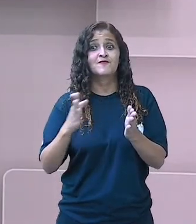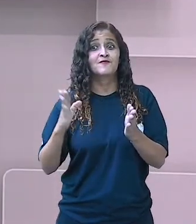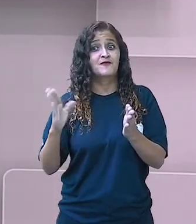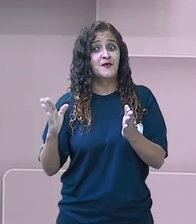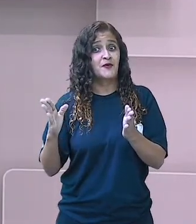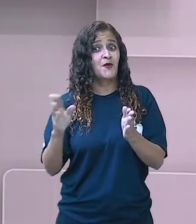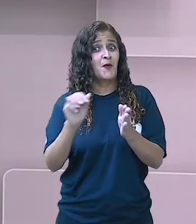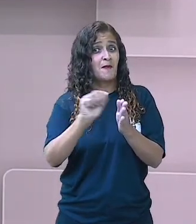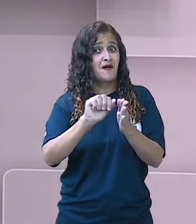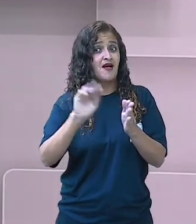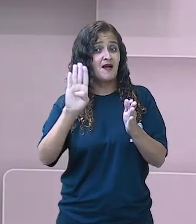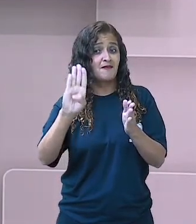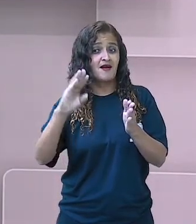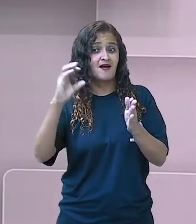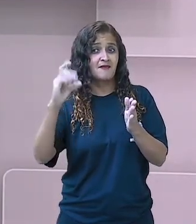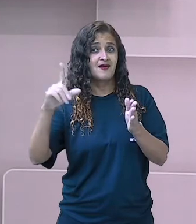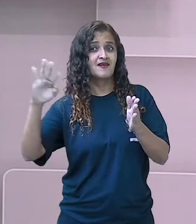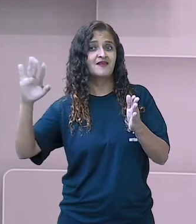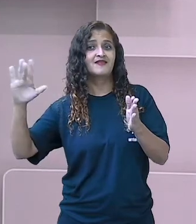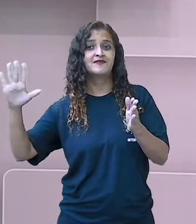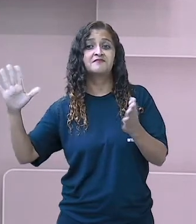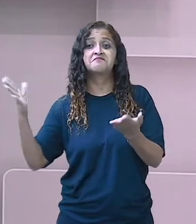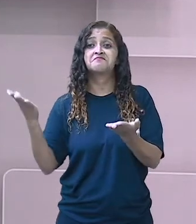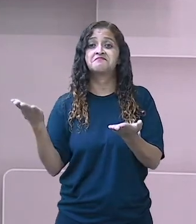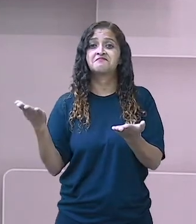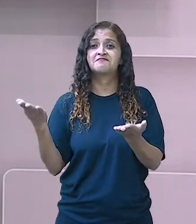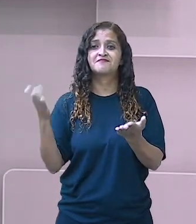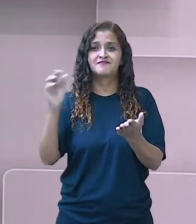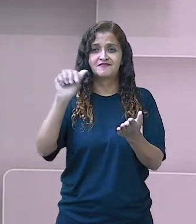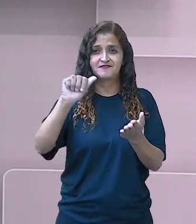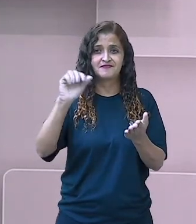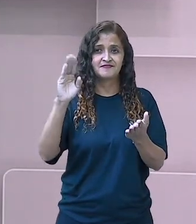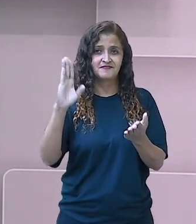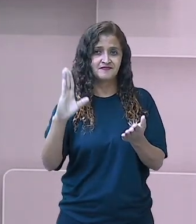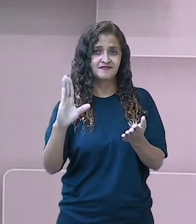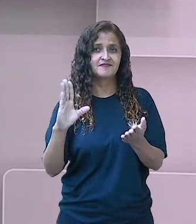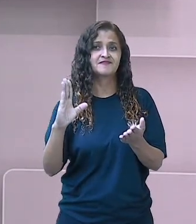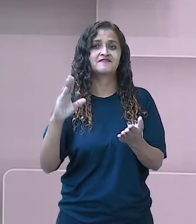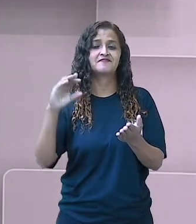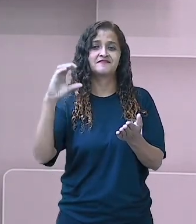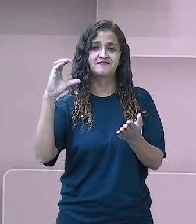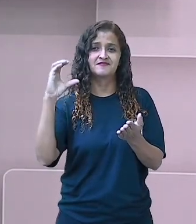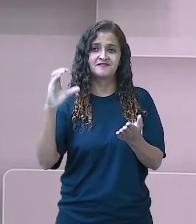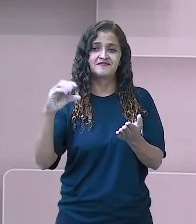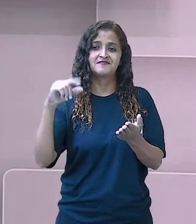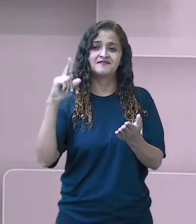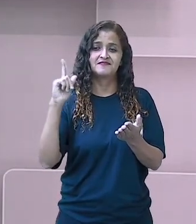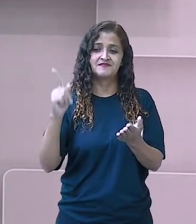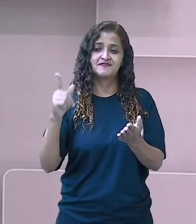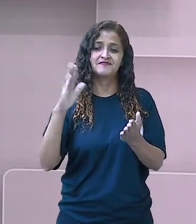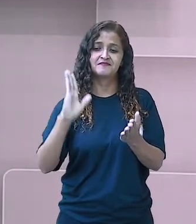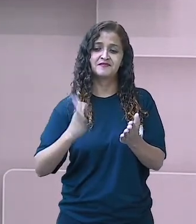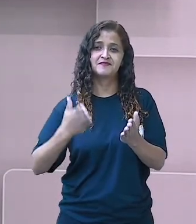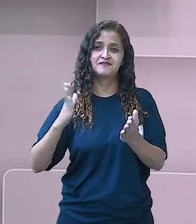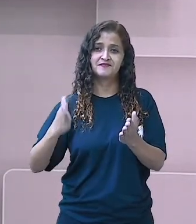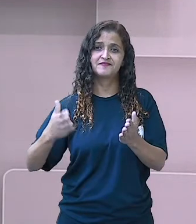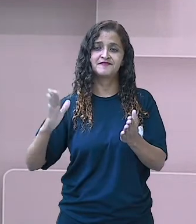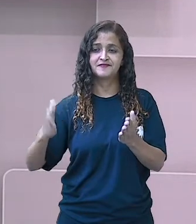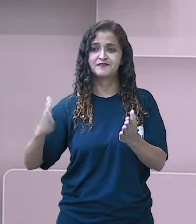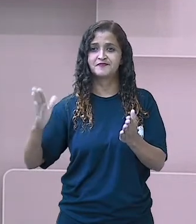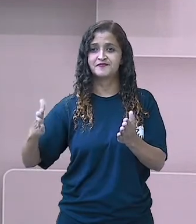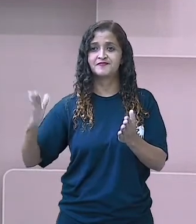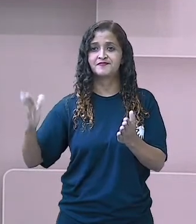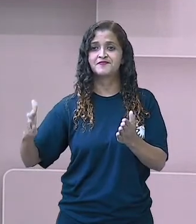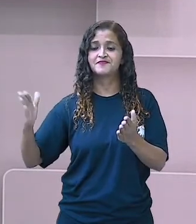alfabeto. Então a primeira letrinha do alfabeto. A, depois B, C, D, E, né?